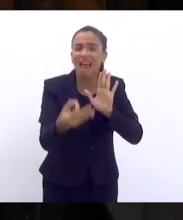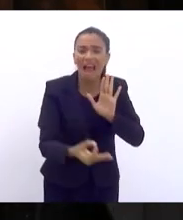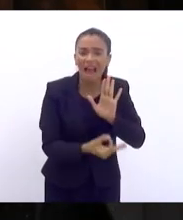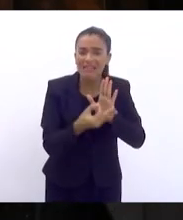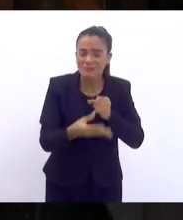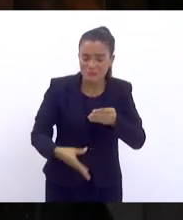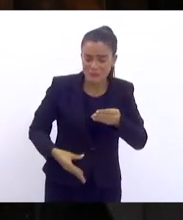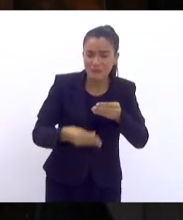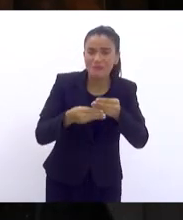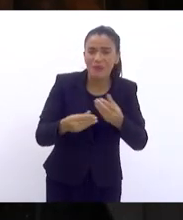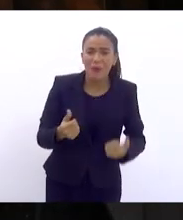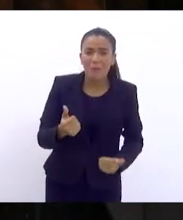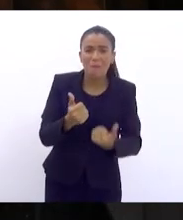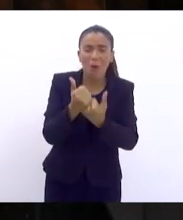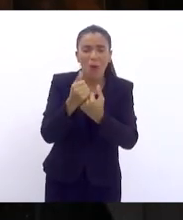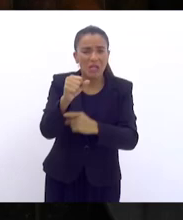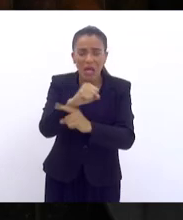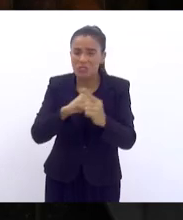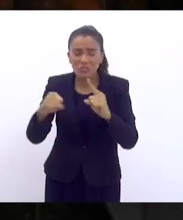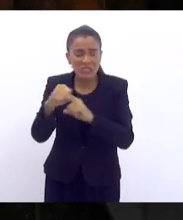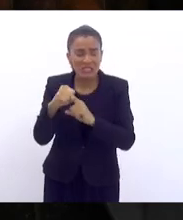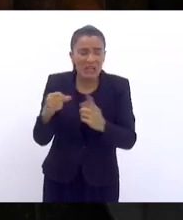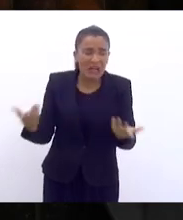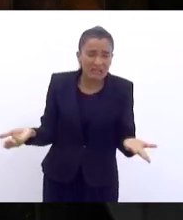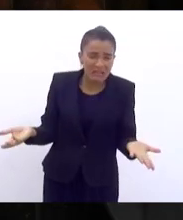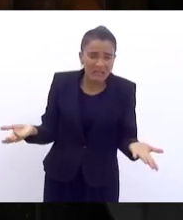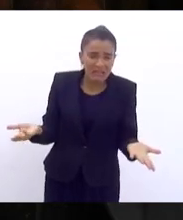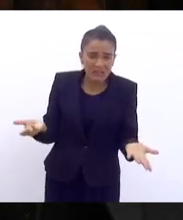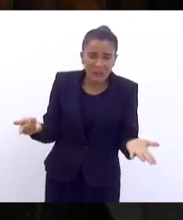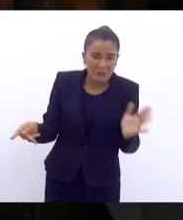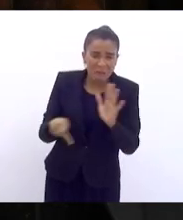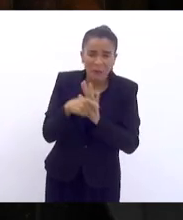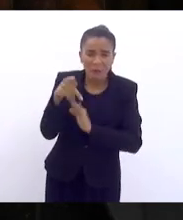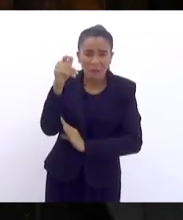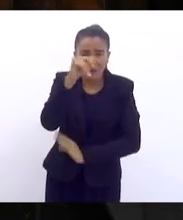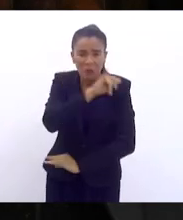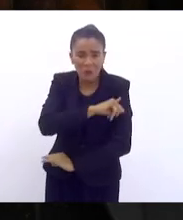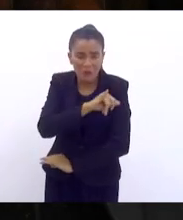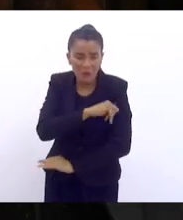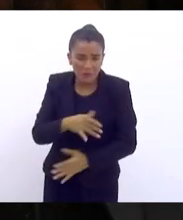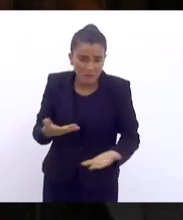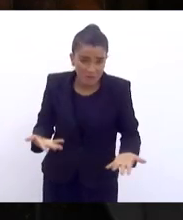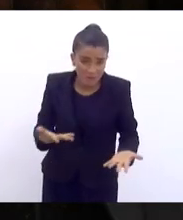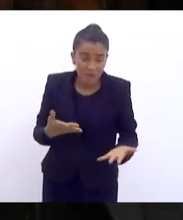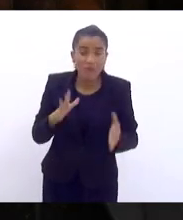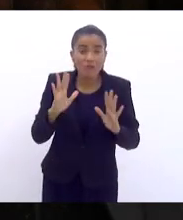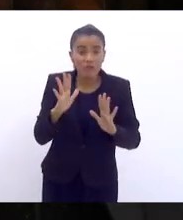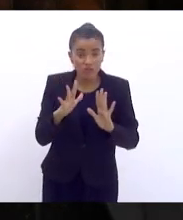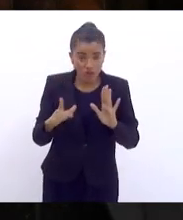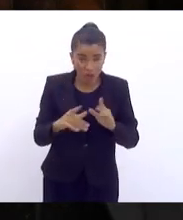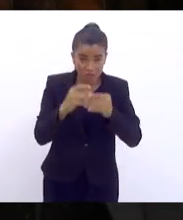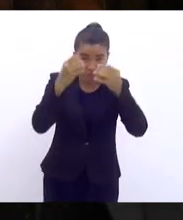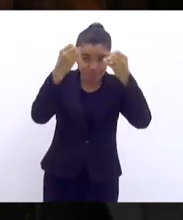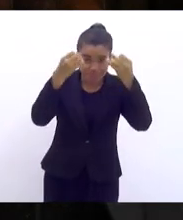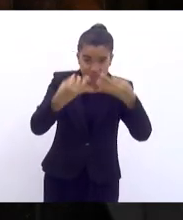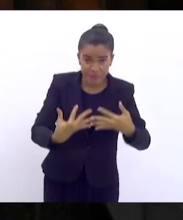para a sociedade fluminense. Feita essa observação,